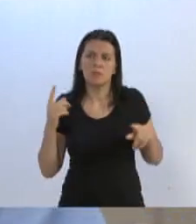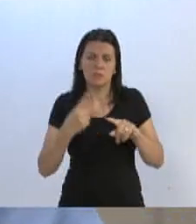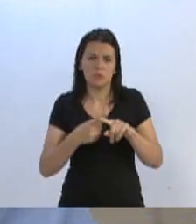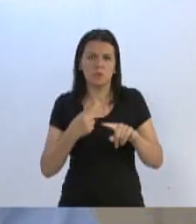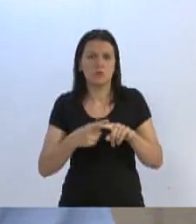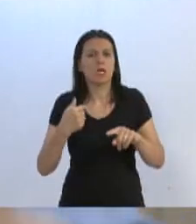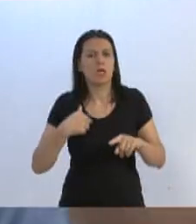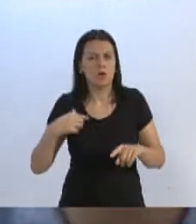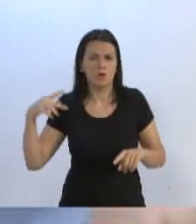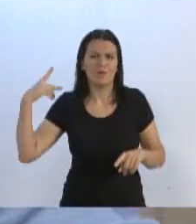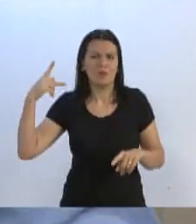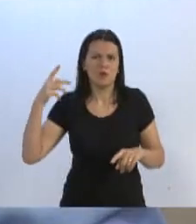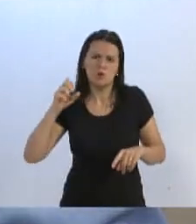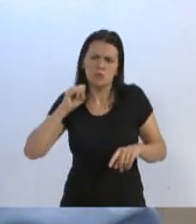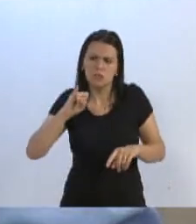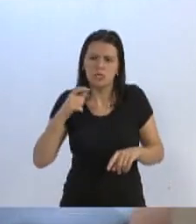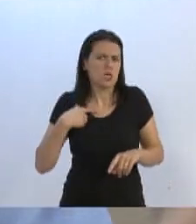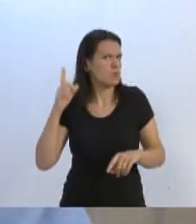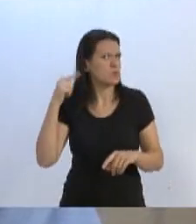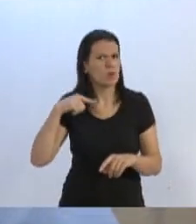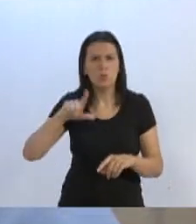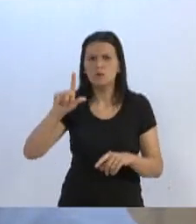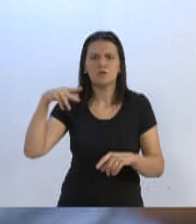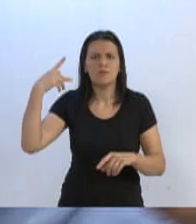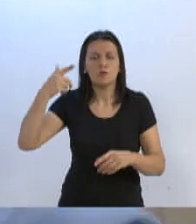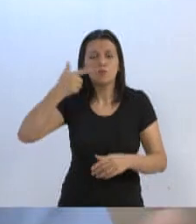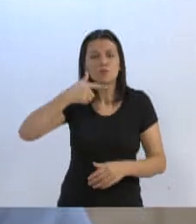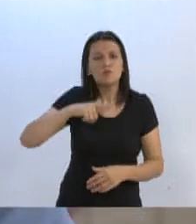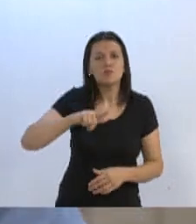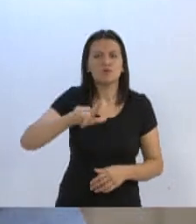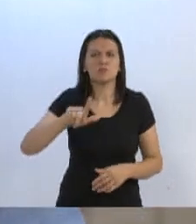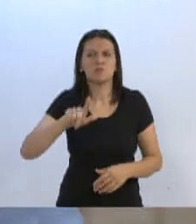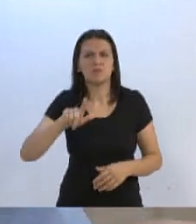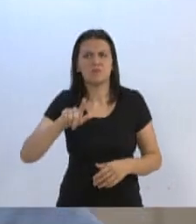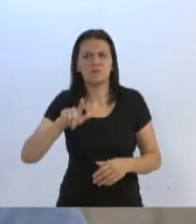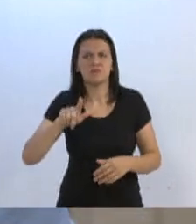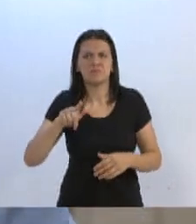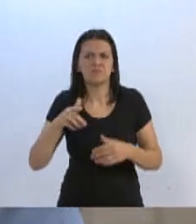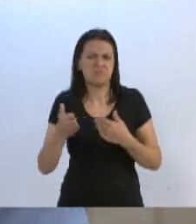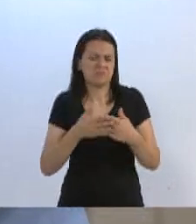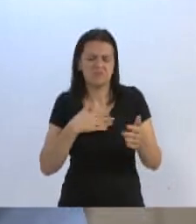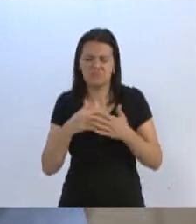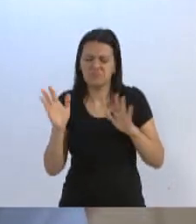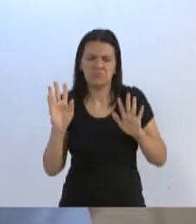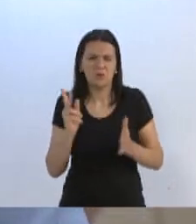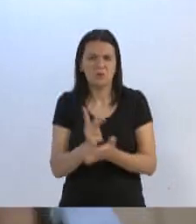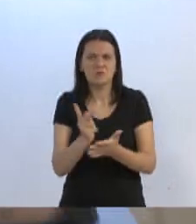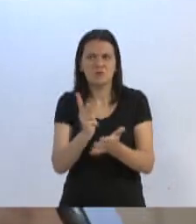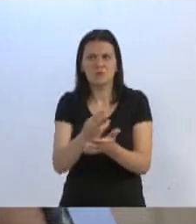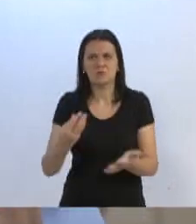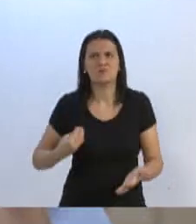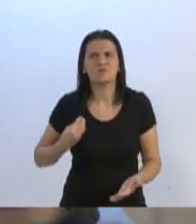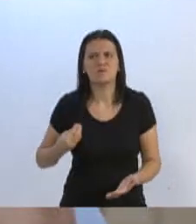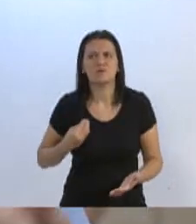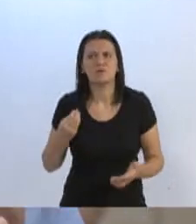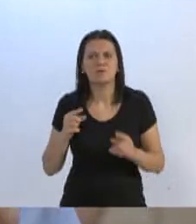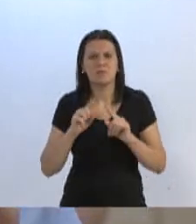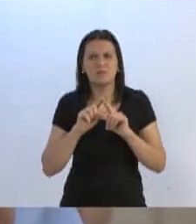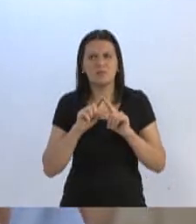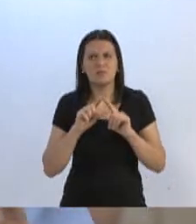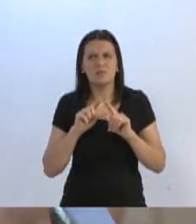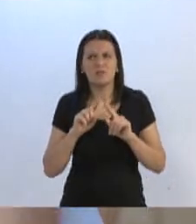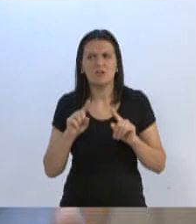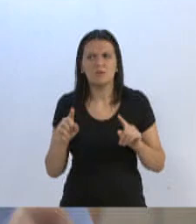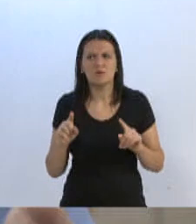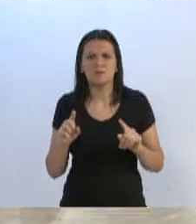estou, vereador, e se no próximo mandato não vir a reeleger, eu sigo a minha vida. Mas... Só tem que ser questão